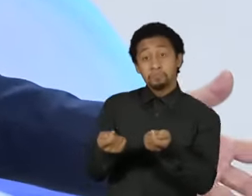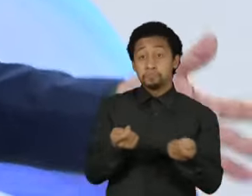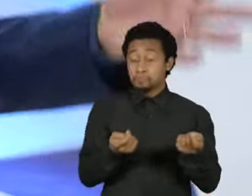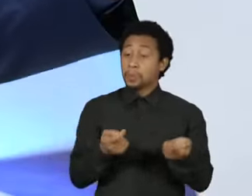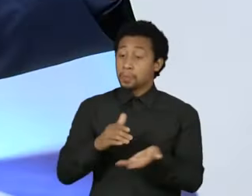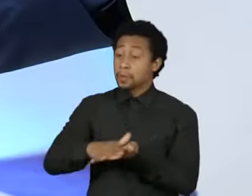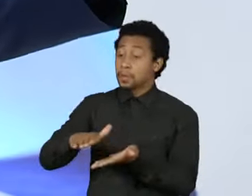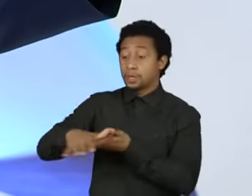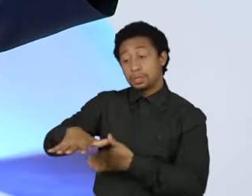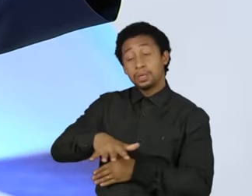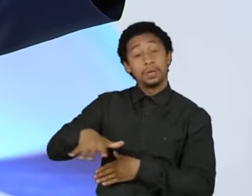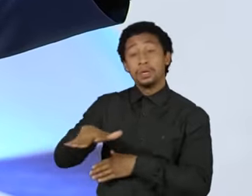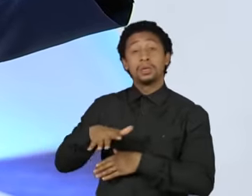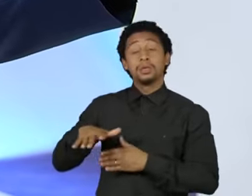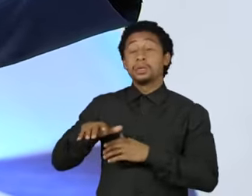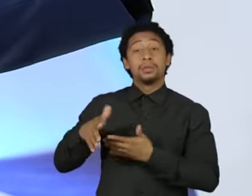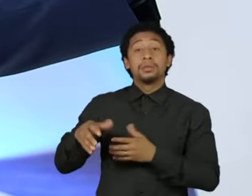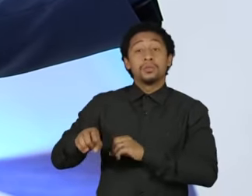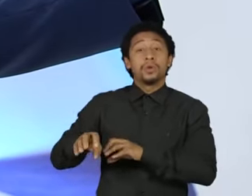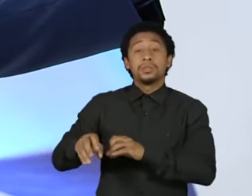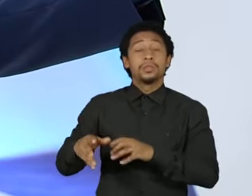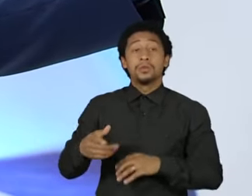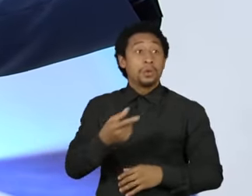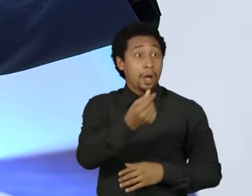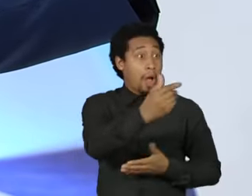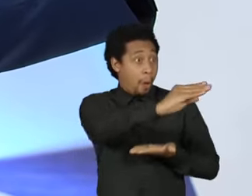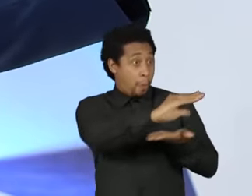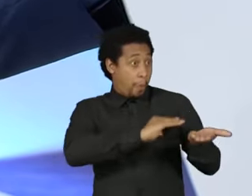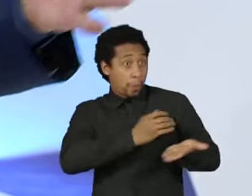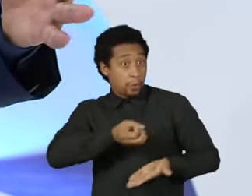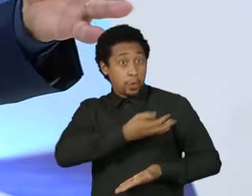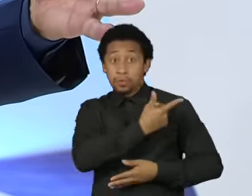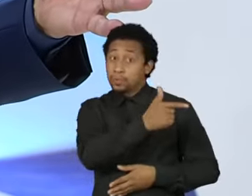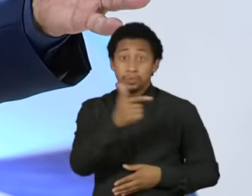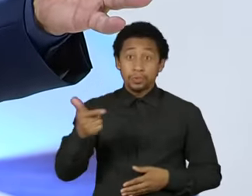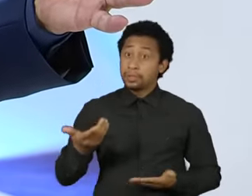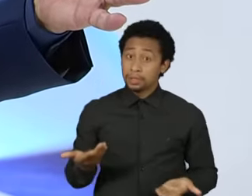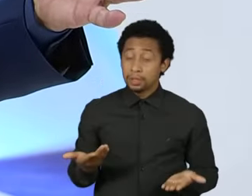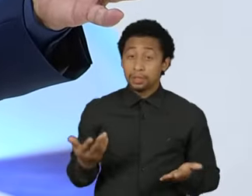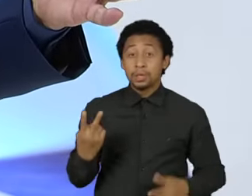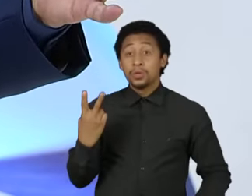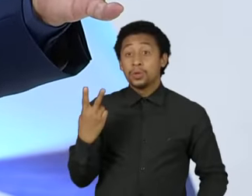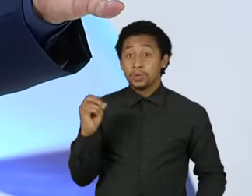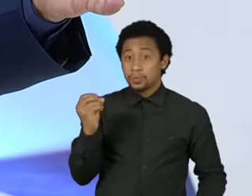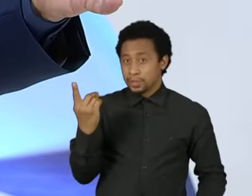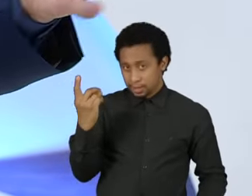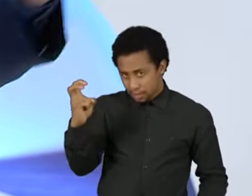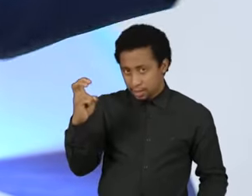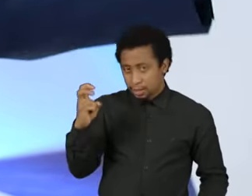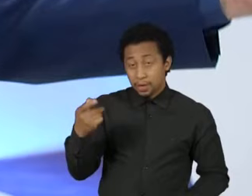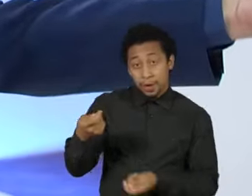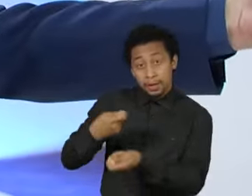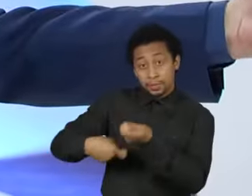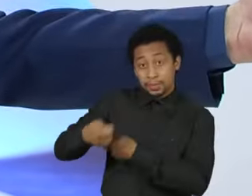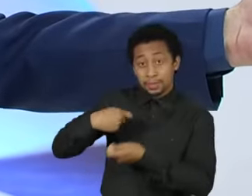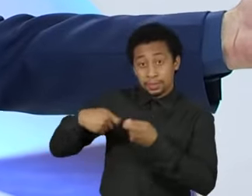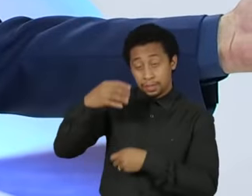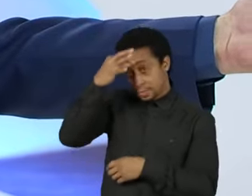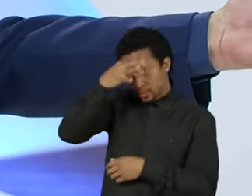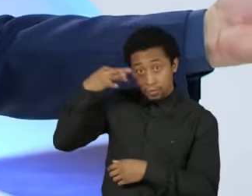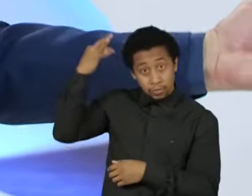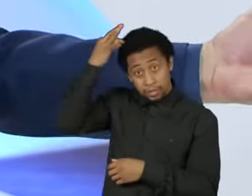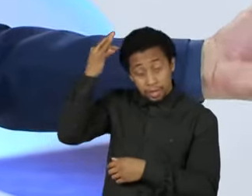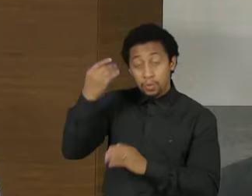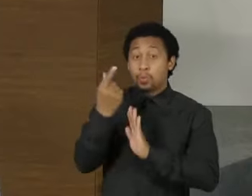buscar dinheiro novo, eu, em 2015, administrei o Espírito Santo com um orçamento menor do que em 2014.